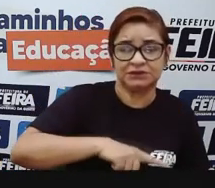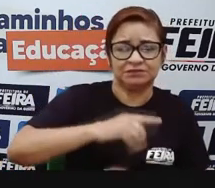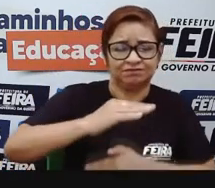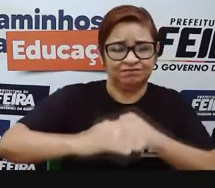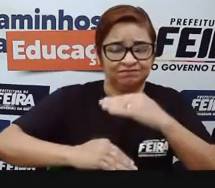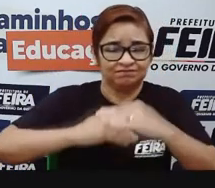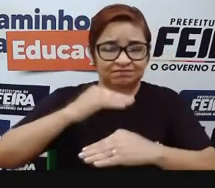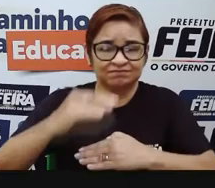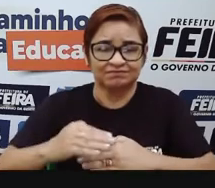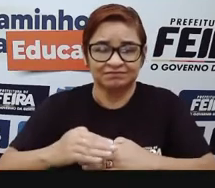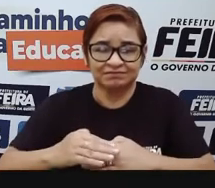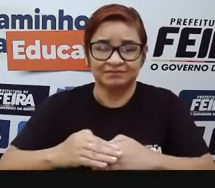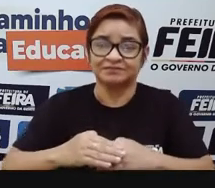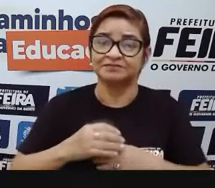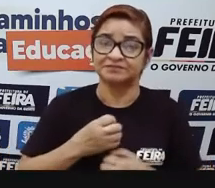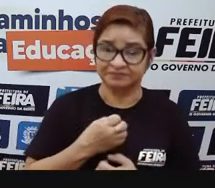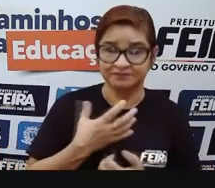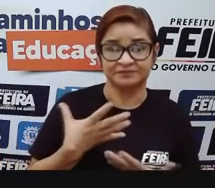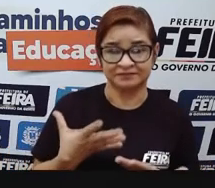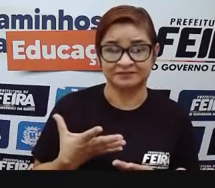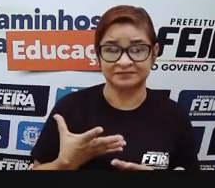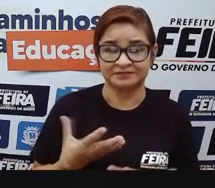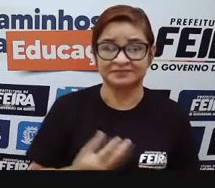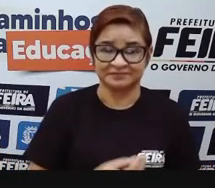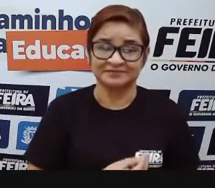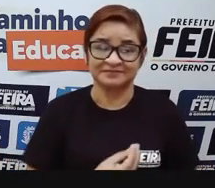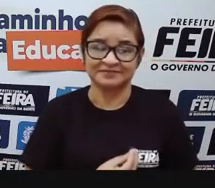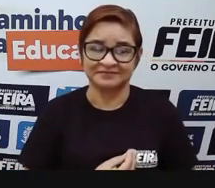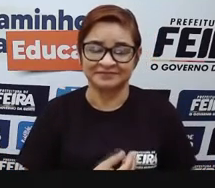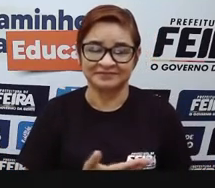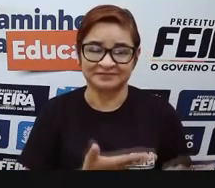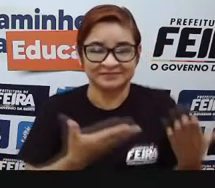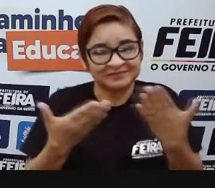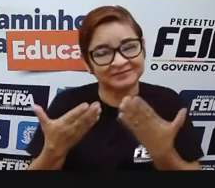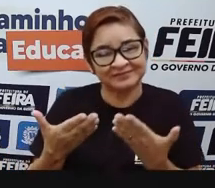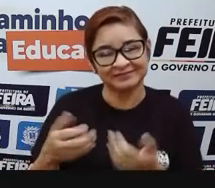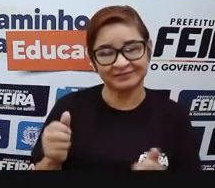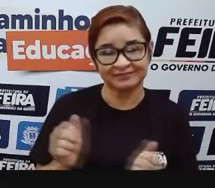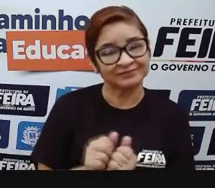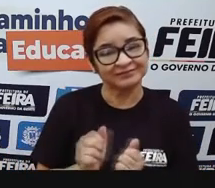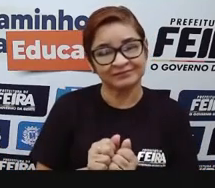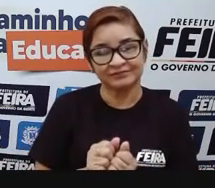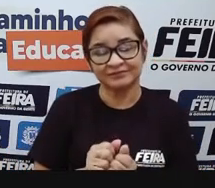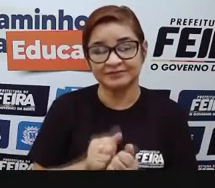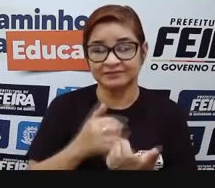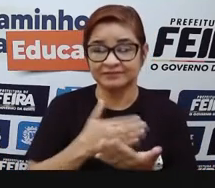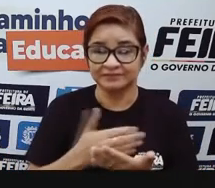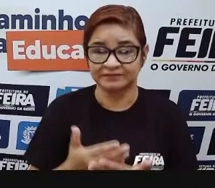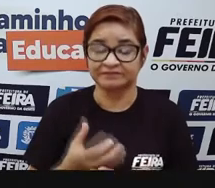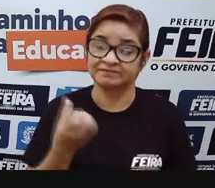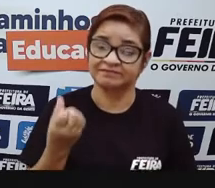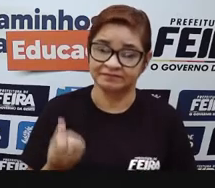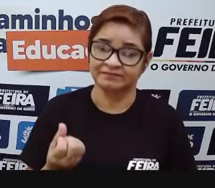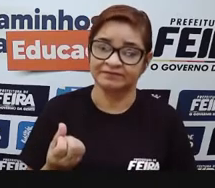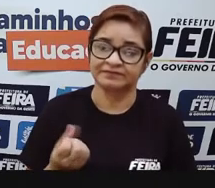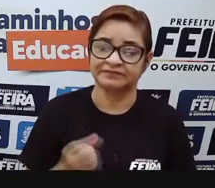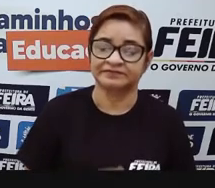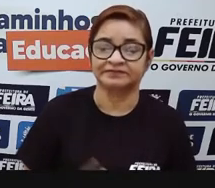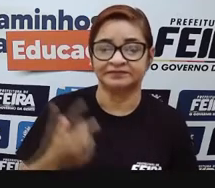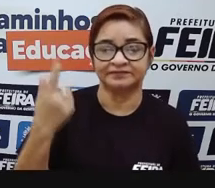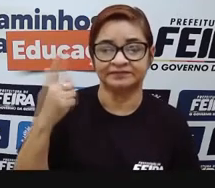suado e é mais valorizado. Não é verdade? Então, vem comigo que a gente vai para a nossa sexta aula de